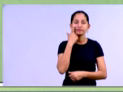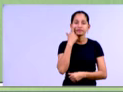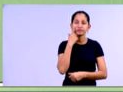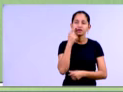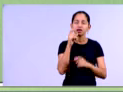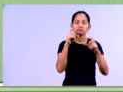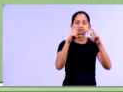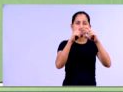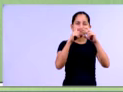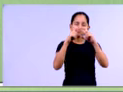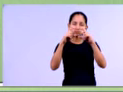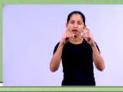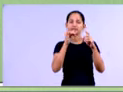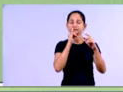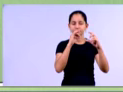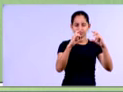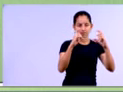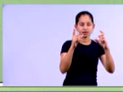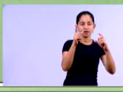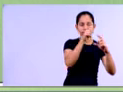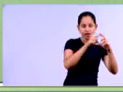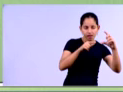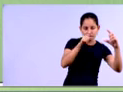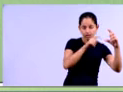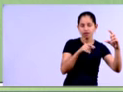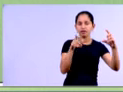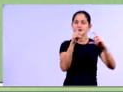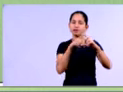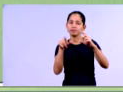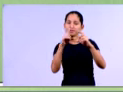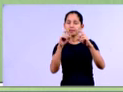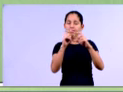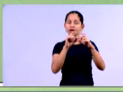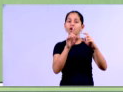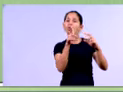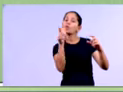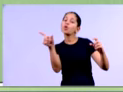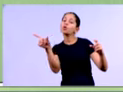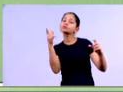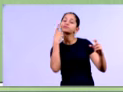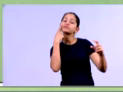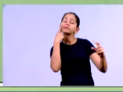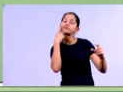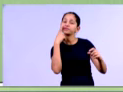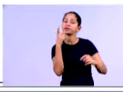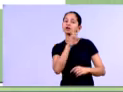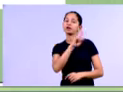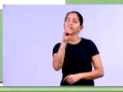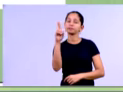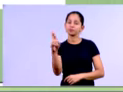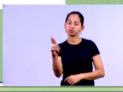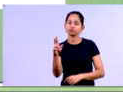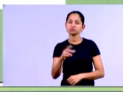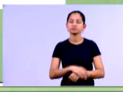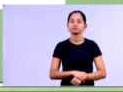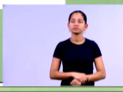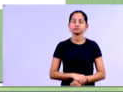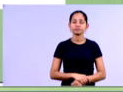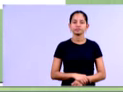quadrinho, né, a gente aberta aqui do lado, vocês podem ver? Análise da participação da conta, tá? Então, vamos para a sequência.